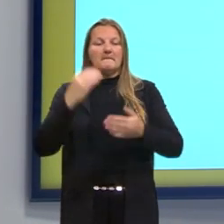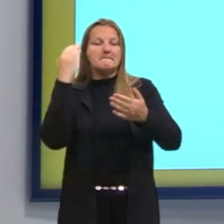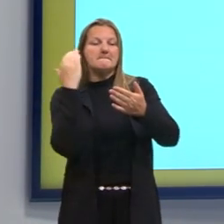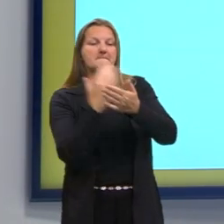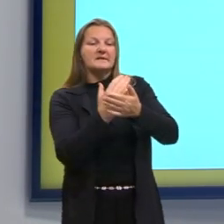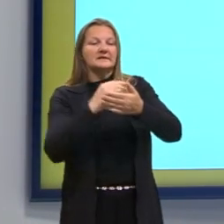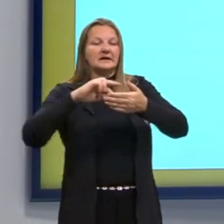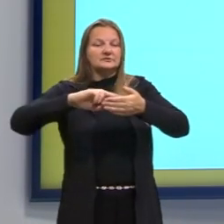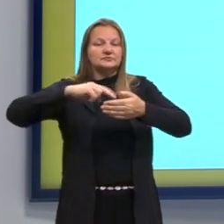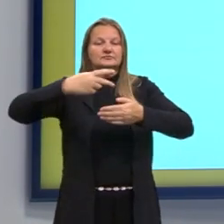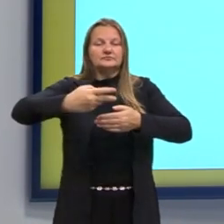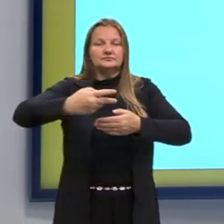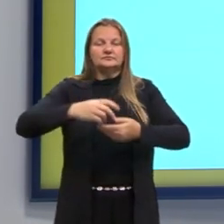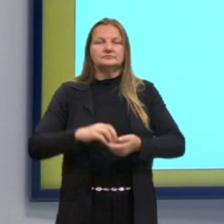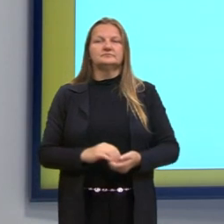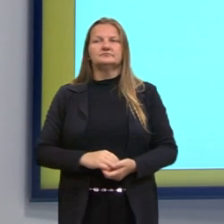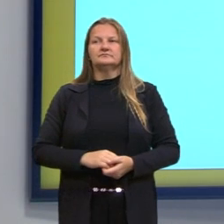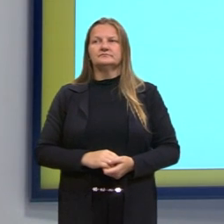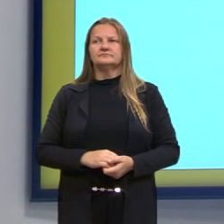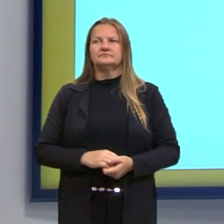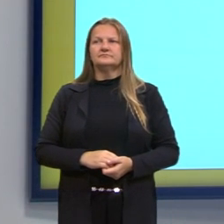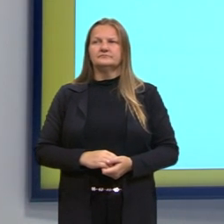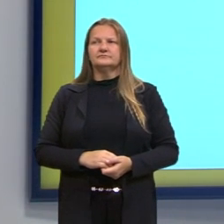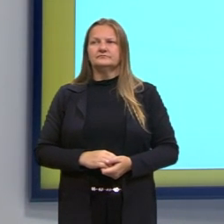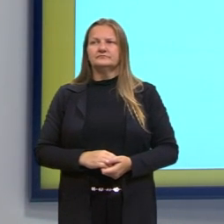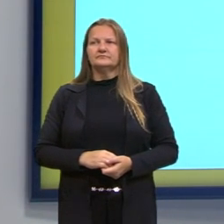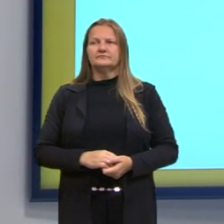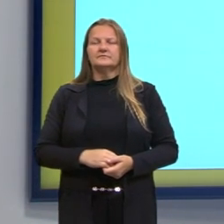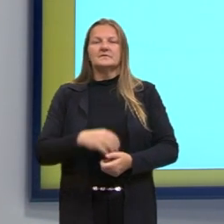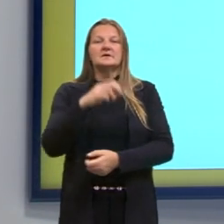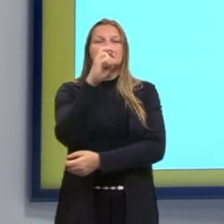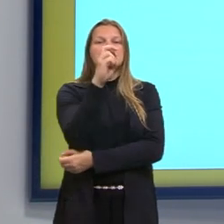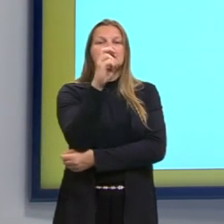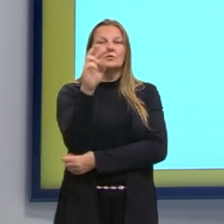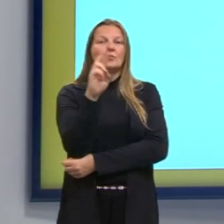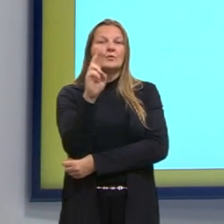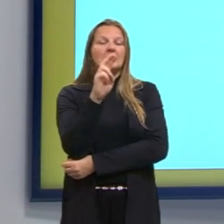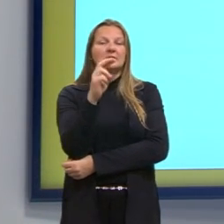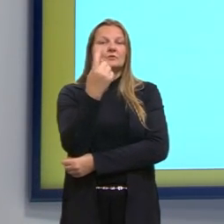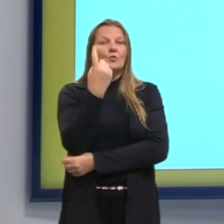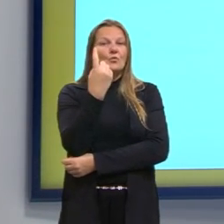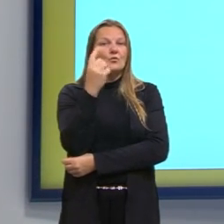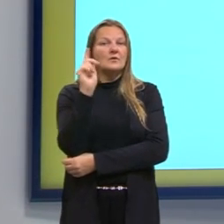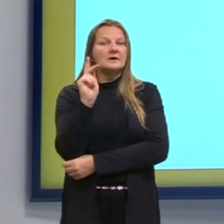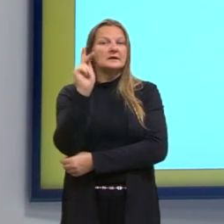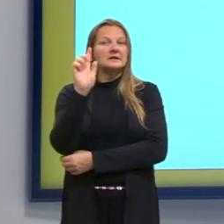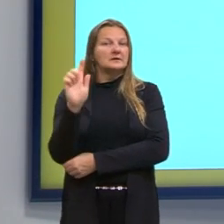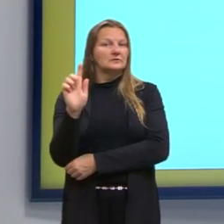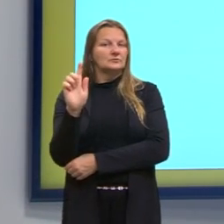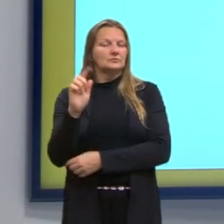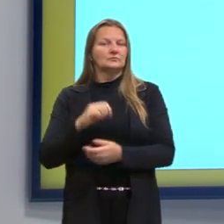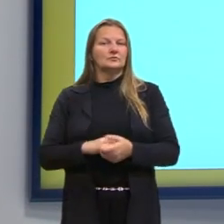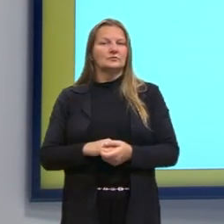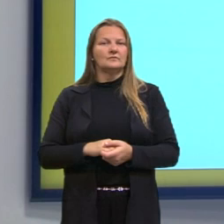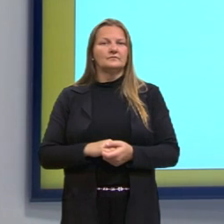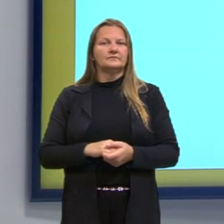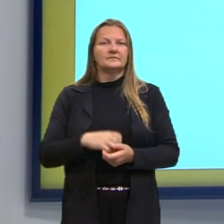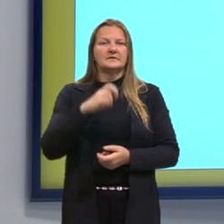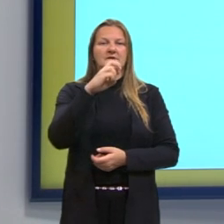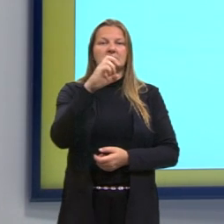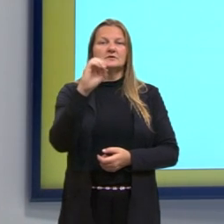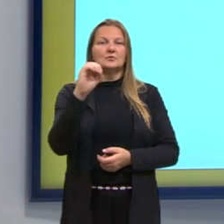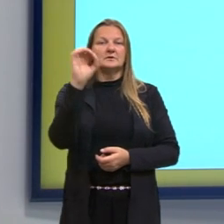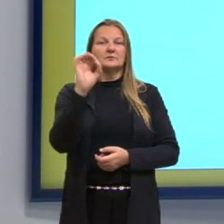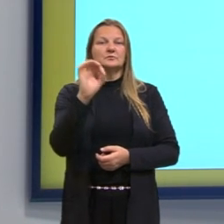E nós tínhamos o seguinte, a batata doce era 5 reais o quilograma. Como vai aumentar exatamente